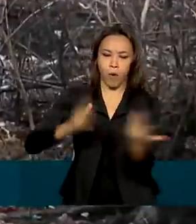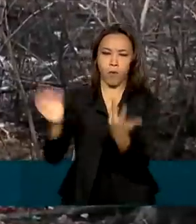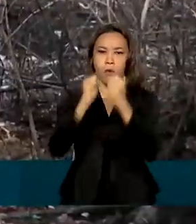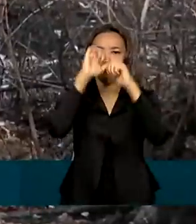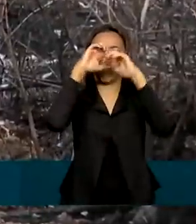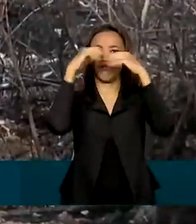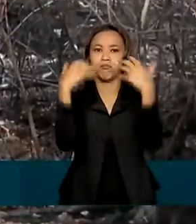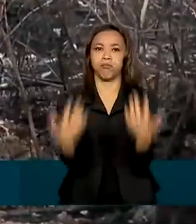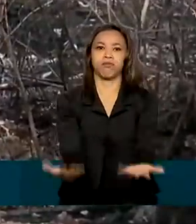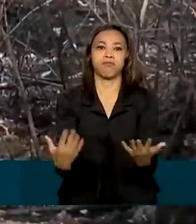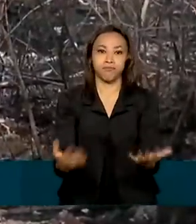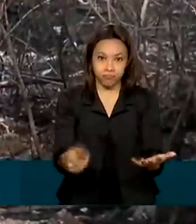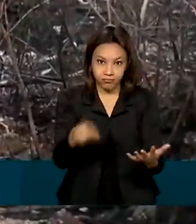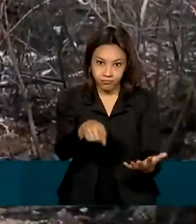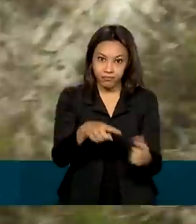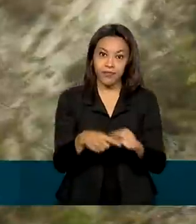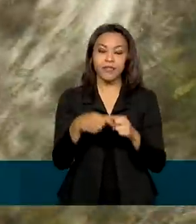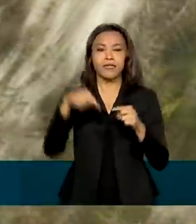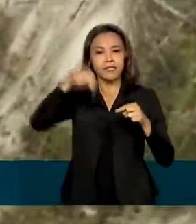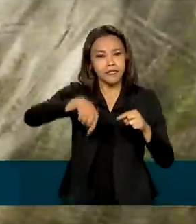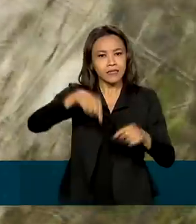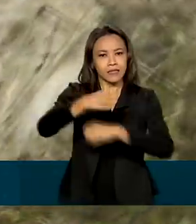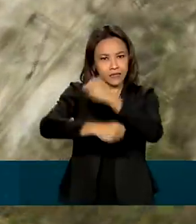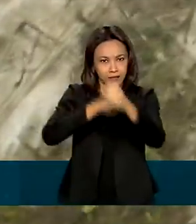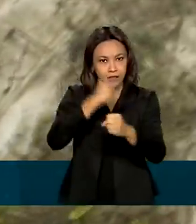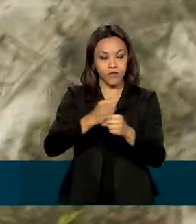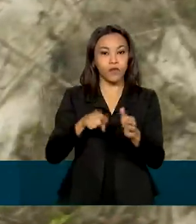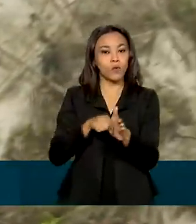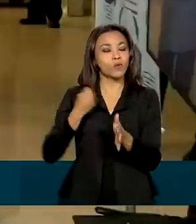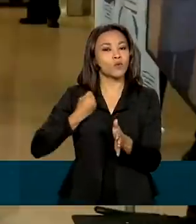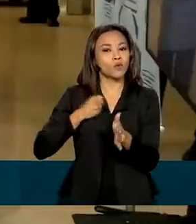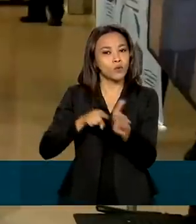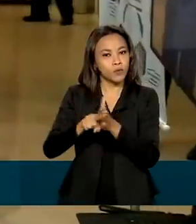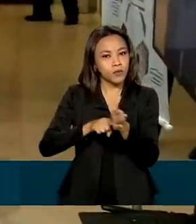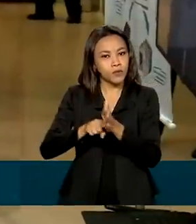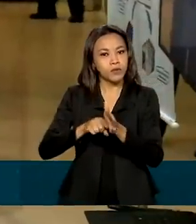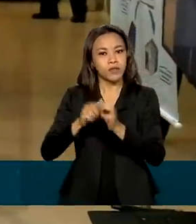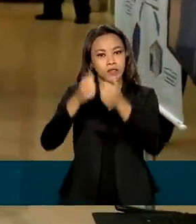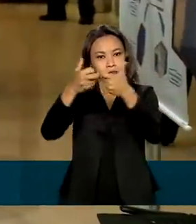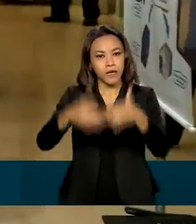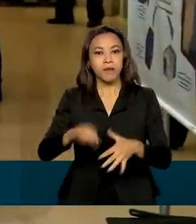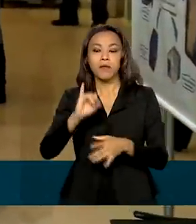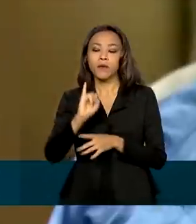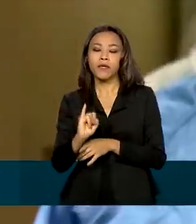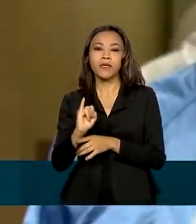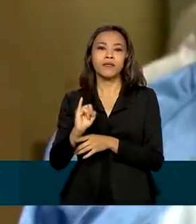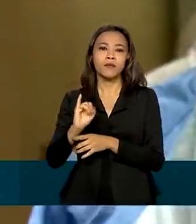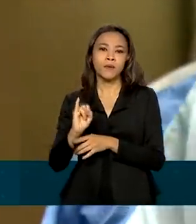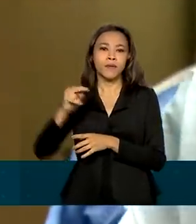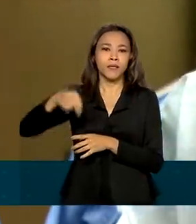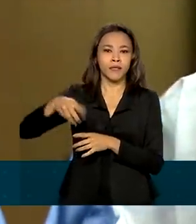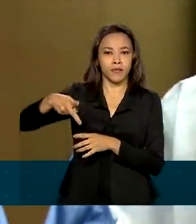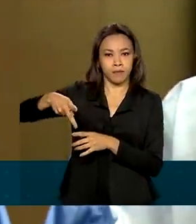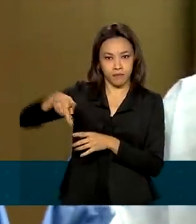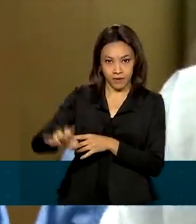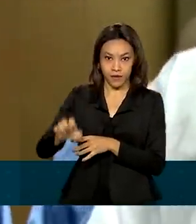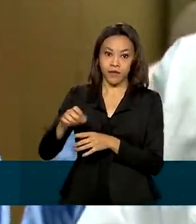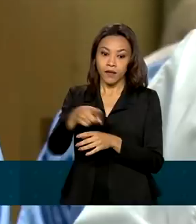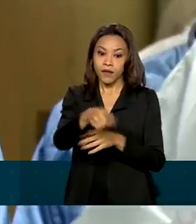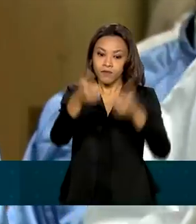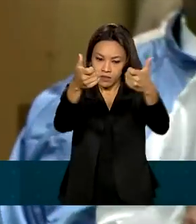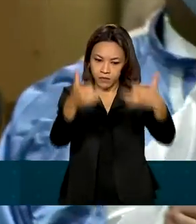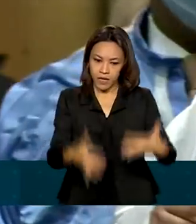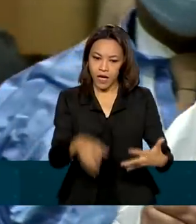e julho deste ano, segundo os números preliminares divulgados pelo INPE. Os dados foram apresentados ao vice-presidente Hamilton